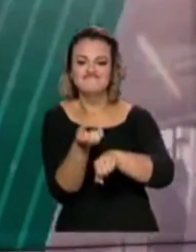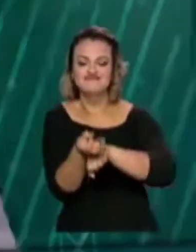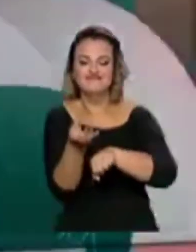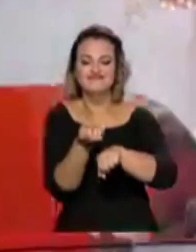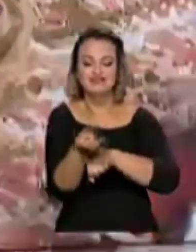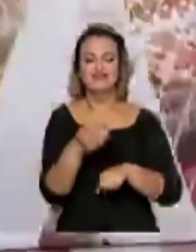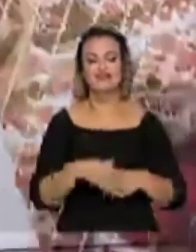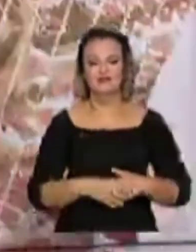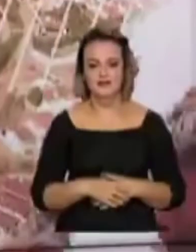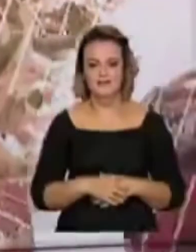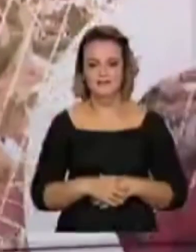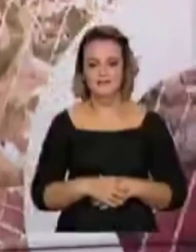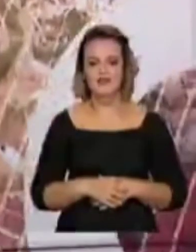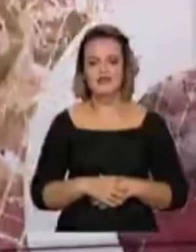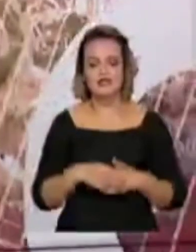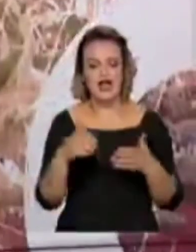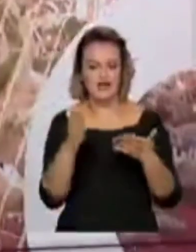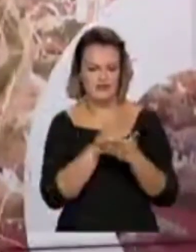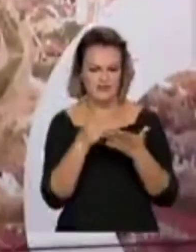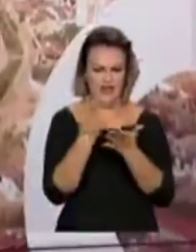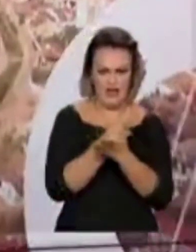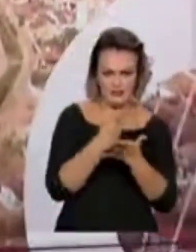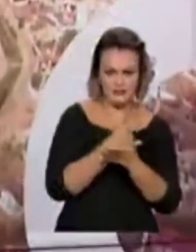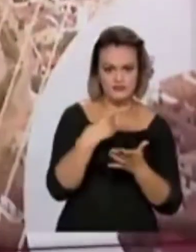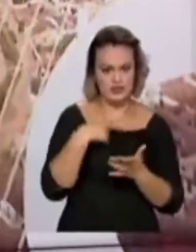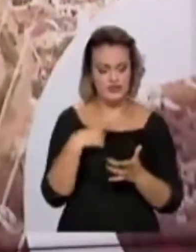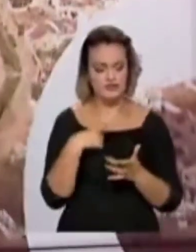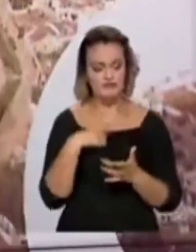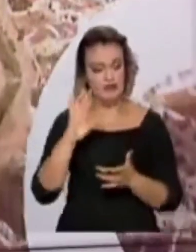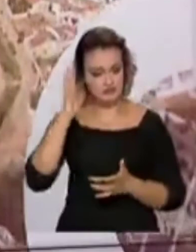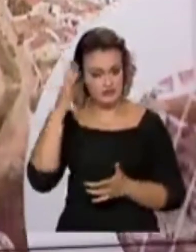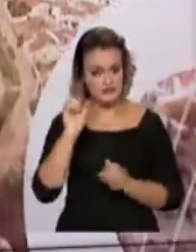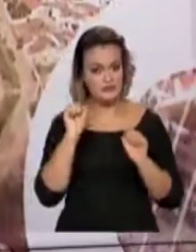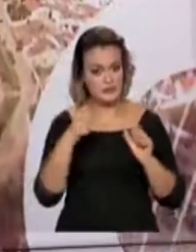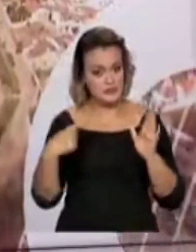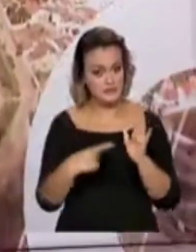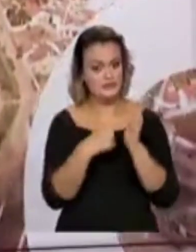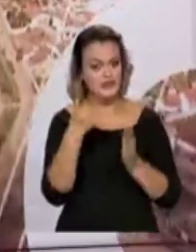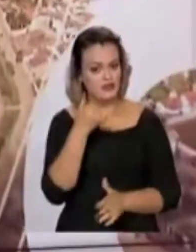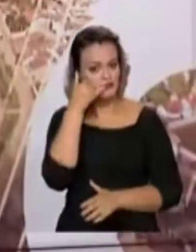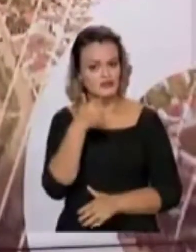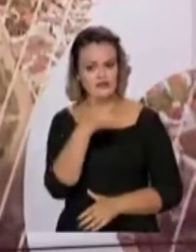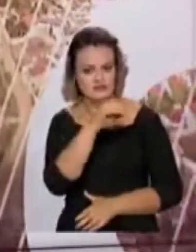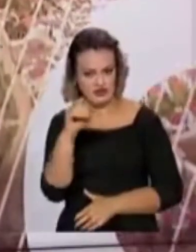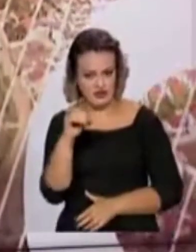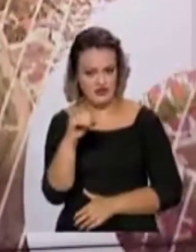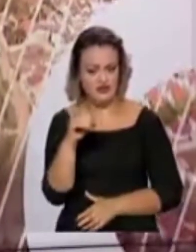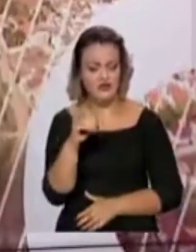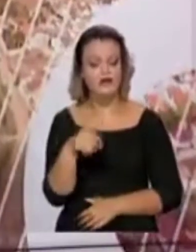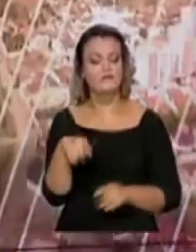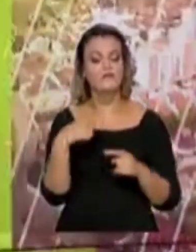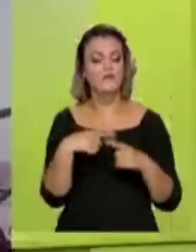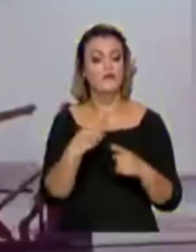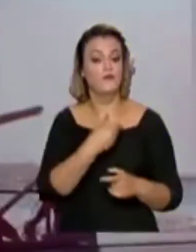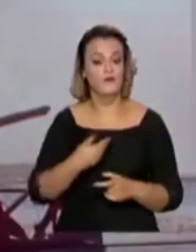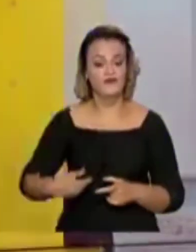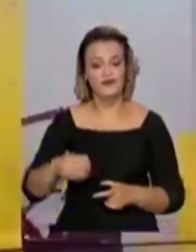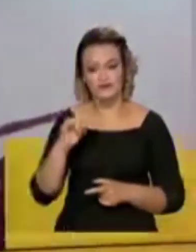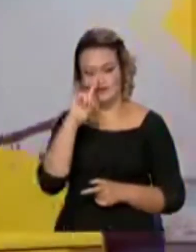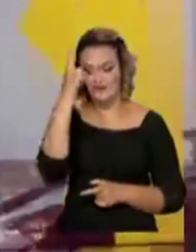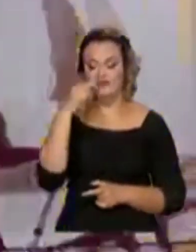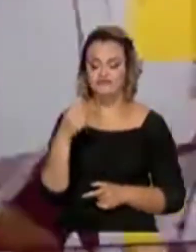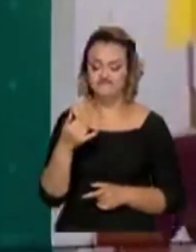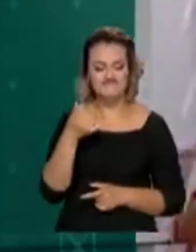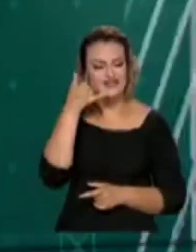empregadores. Irregularidades trabalhistas podem ser denunciadas pelo Disque 100, que é o canal do governo para denúncias sobre